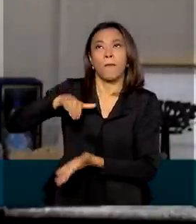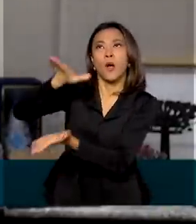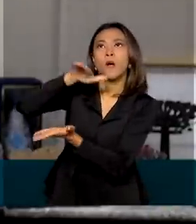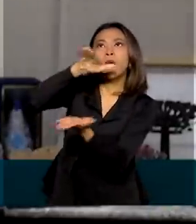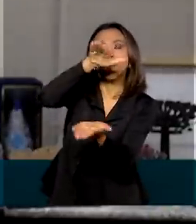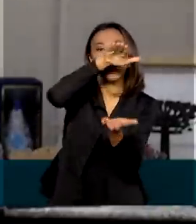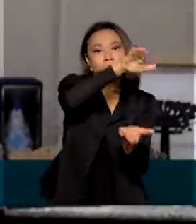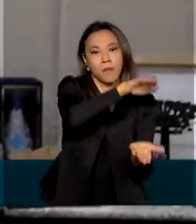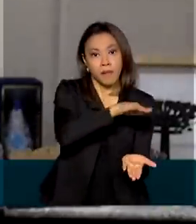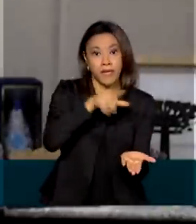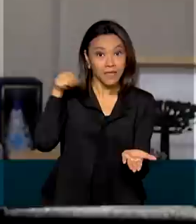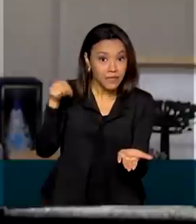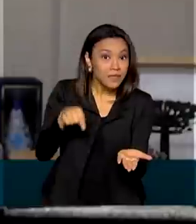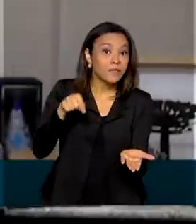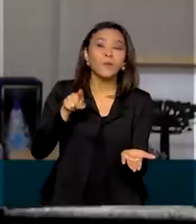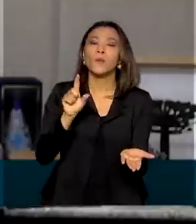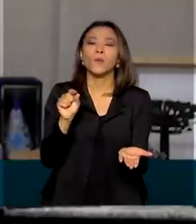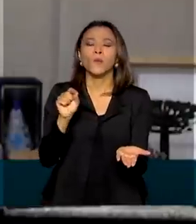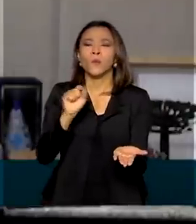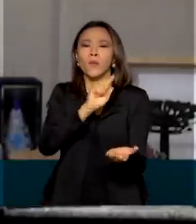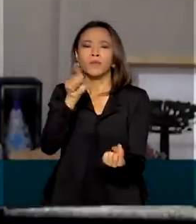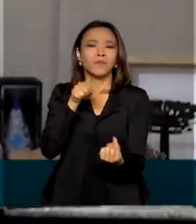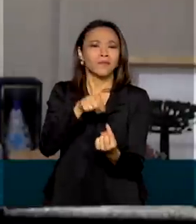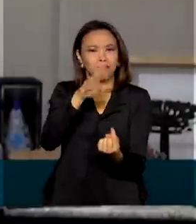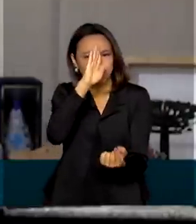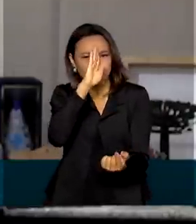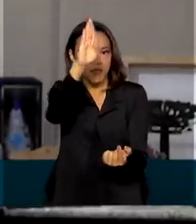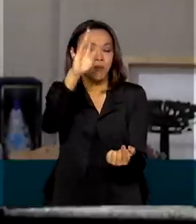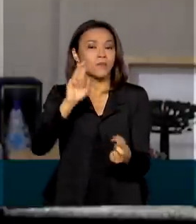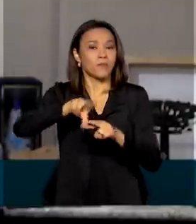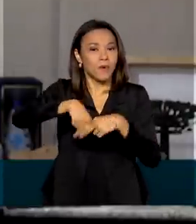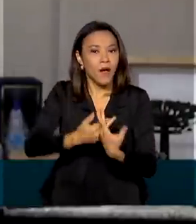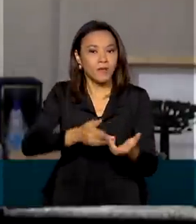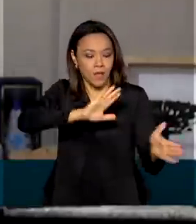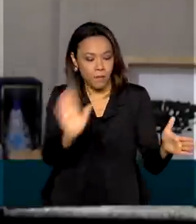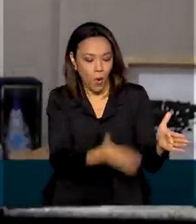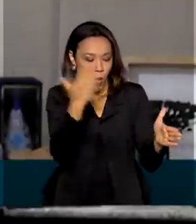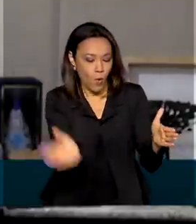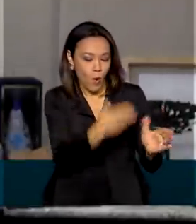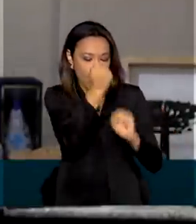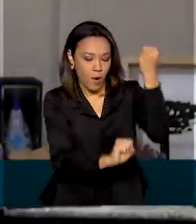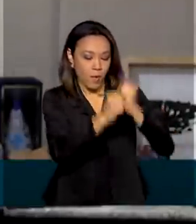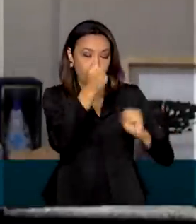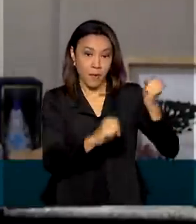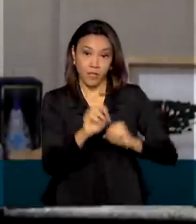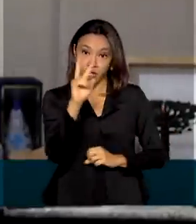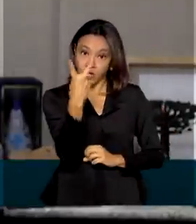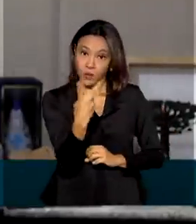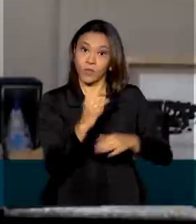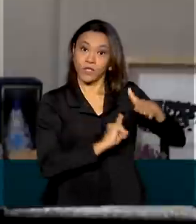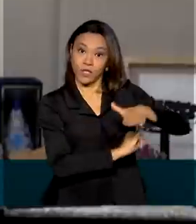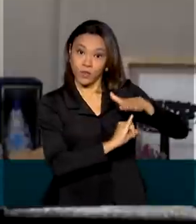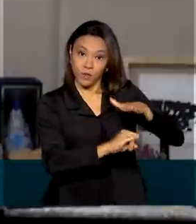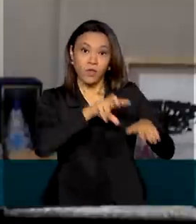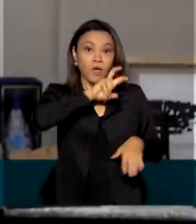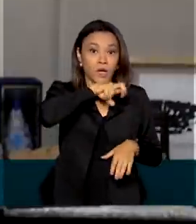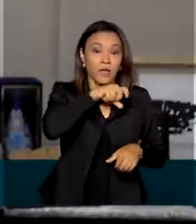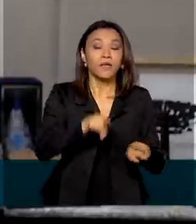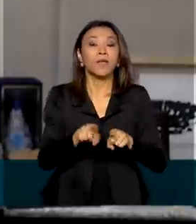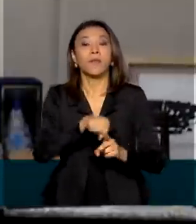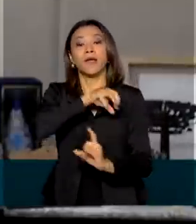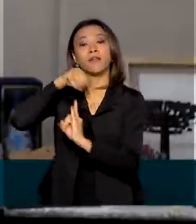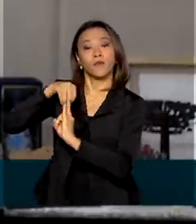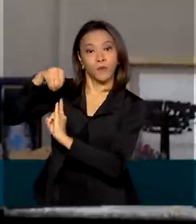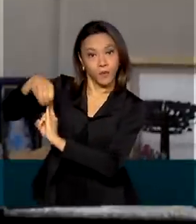Isso se deve principalmente à nossa aposta na produção nacional, da Fiocruz e do Butantan, nossos laboratórios,